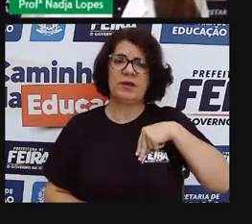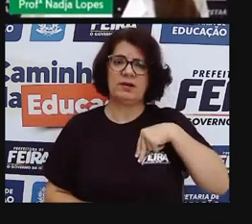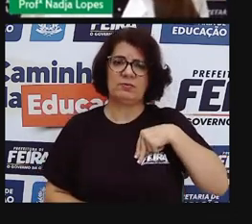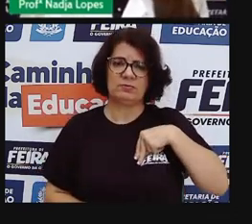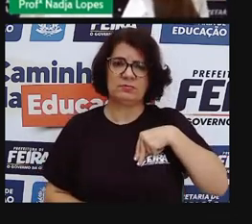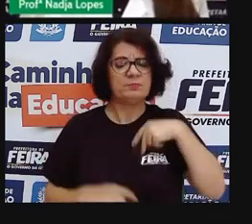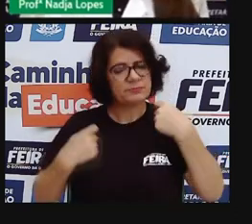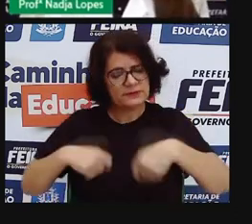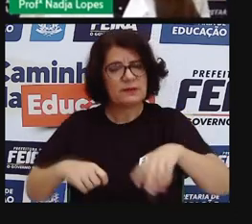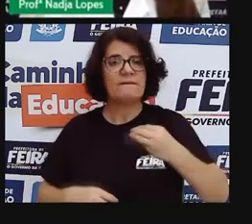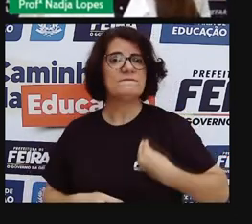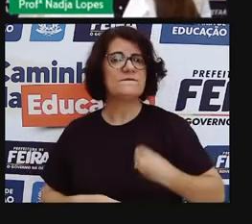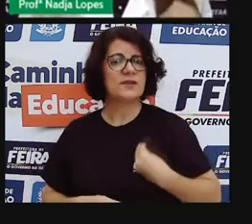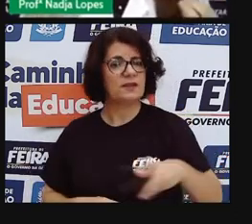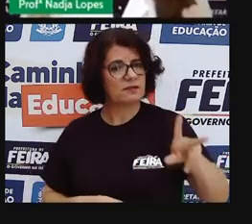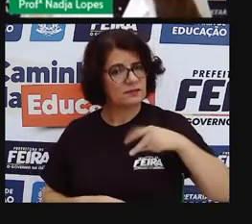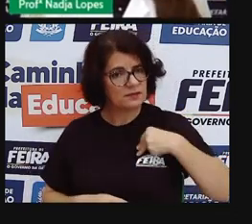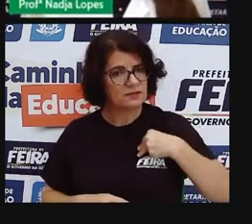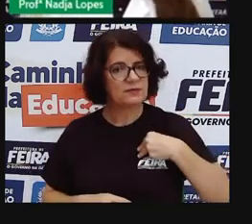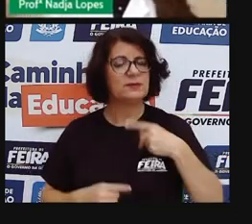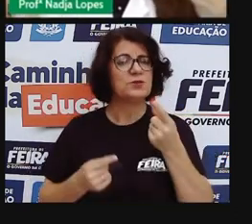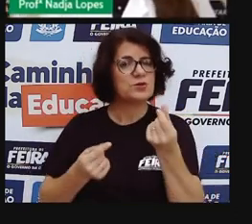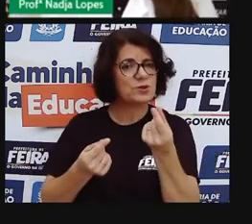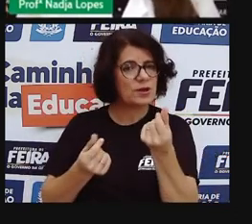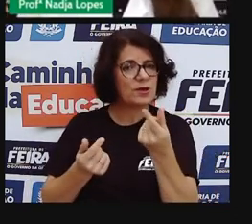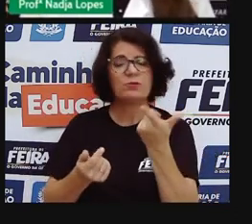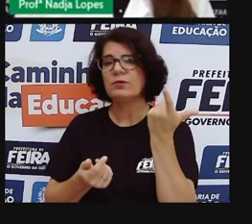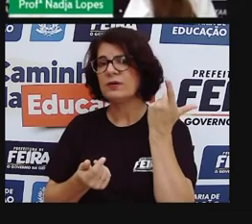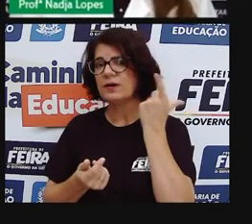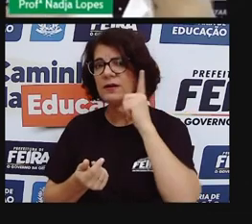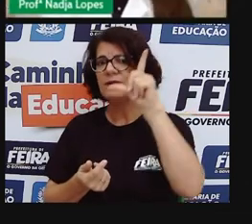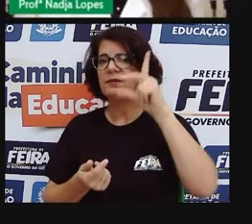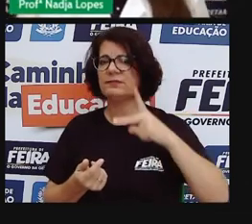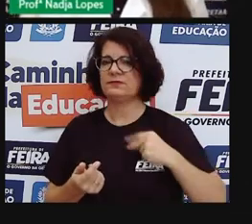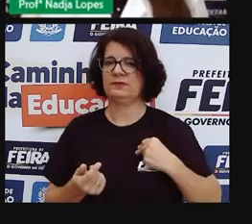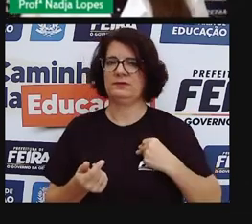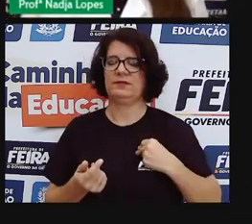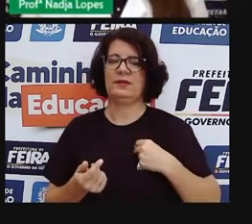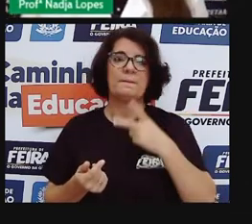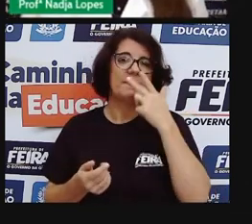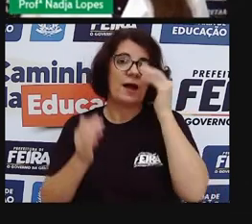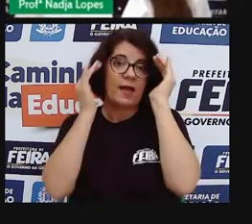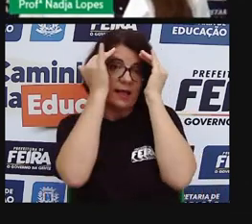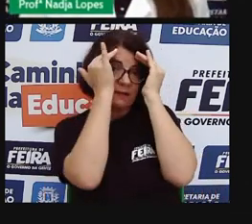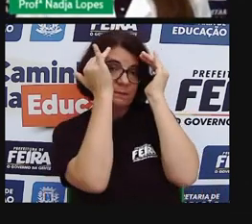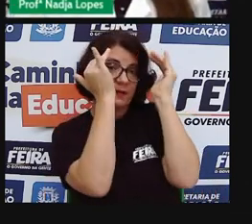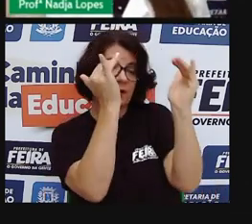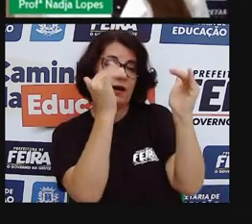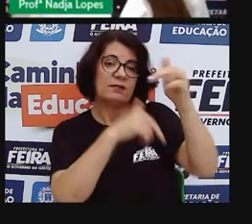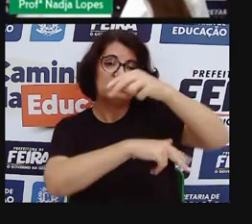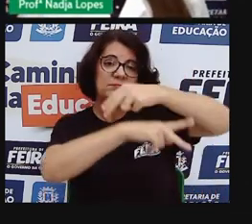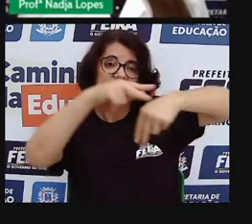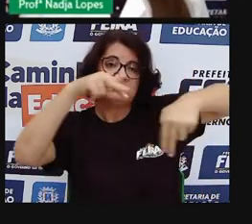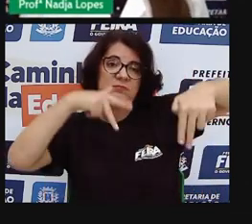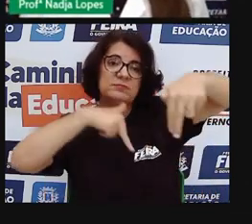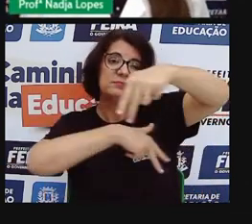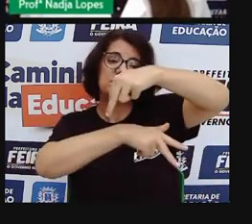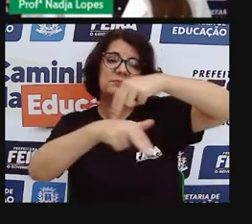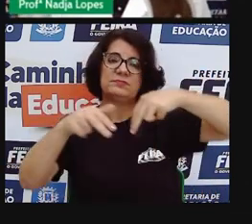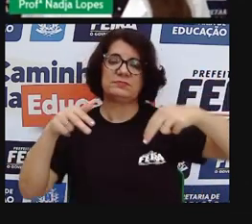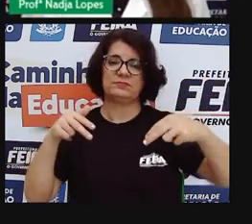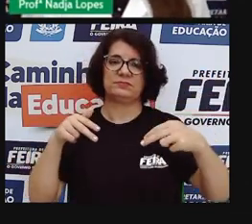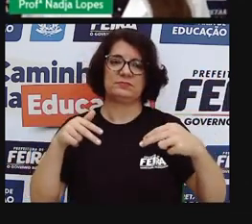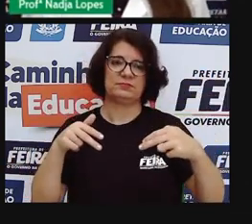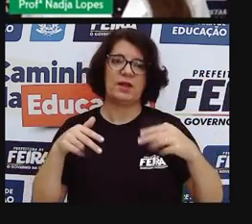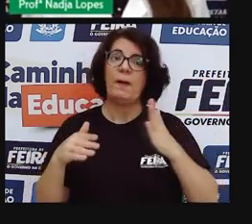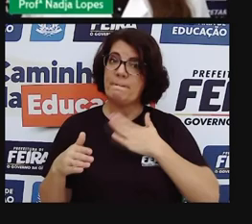minha sobrevivência e que aquele local ele é um espaço coletivo, se eu jogar um lixo na minha casa é